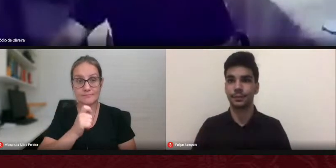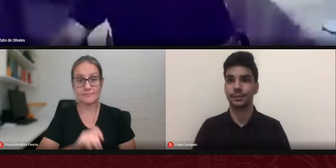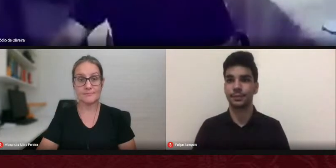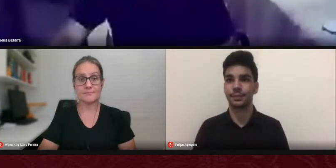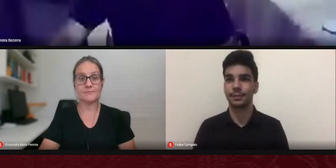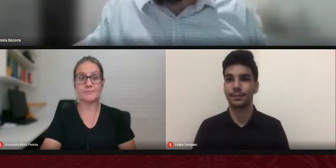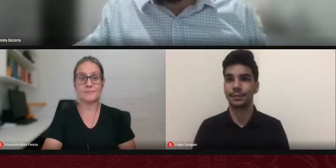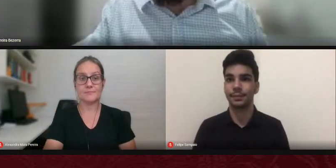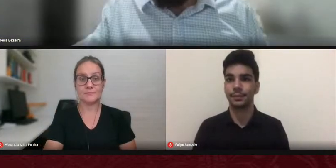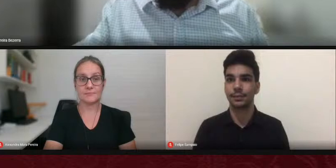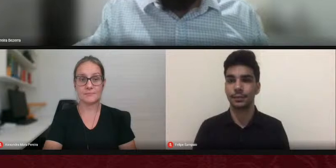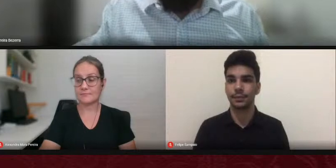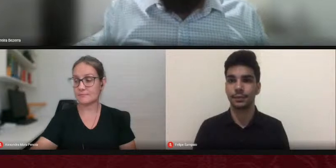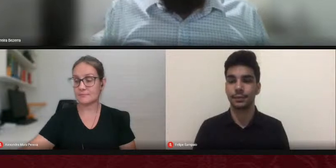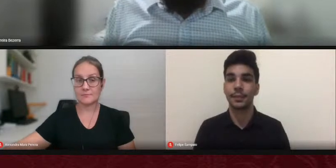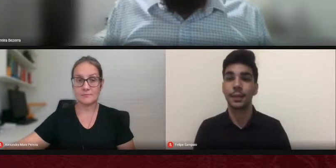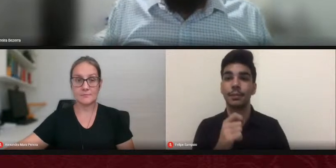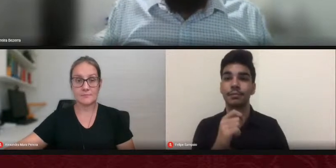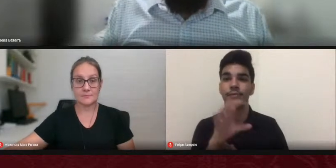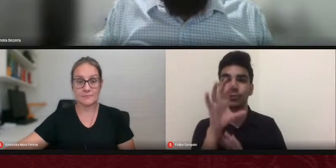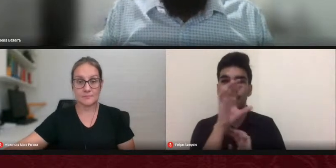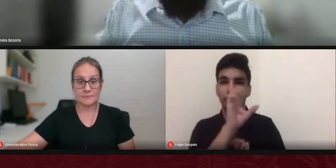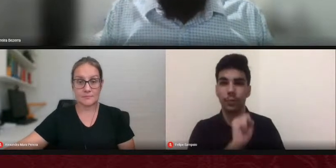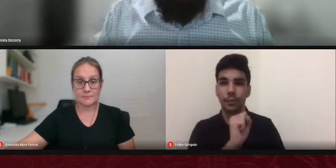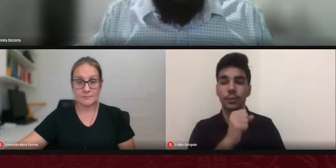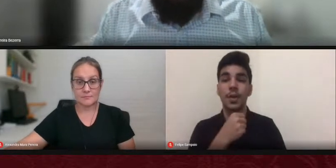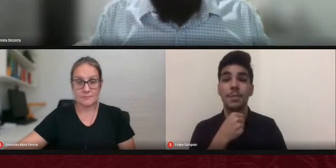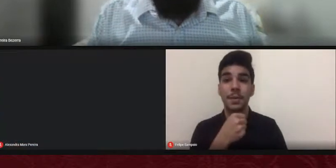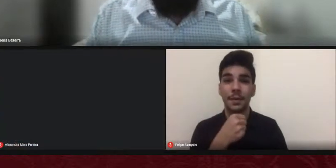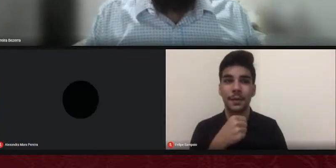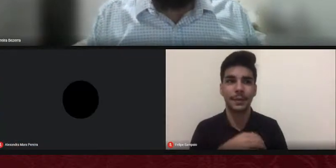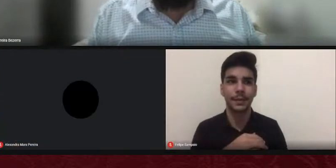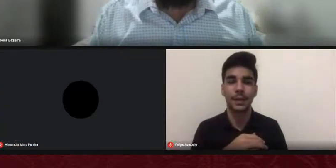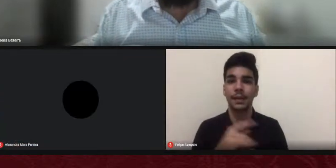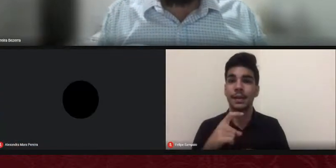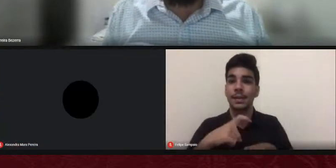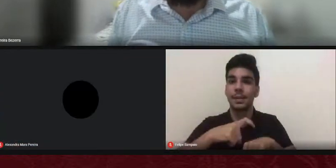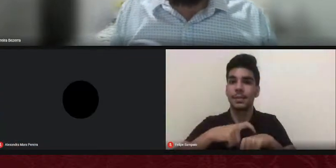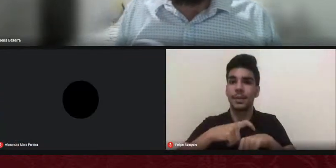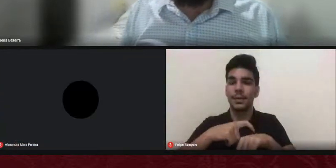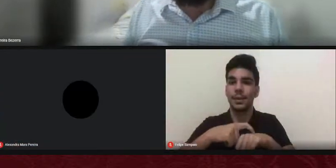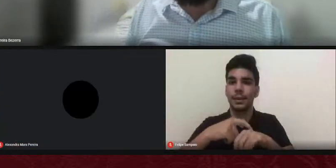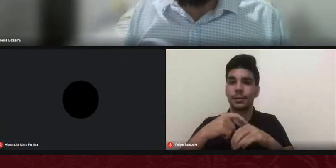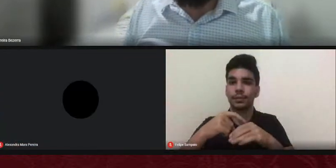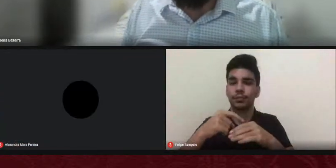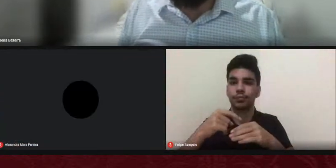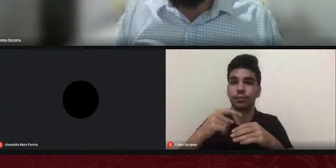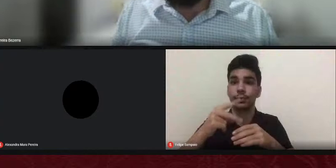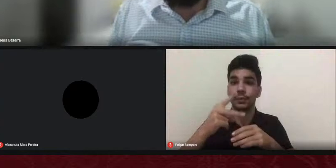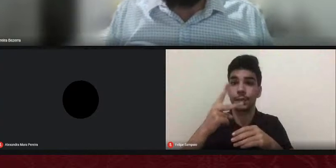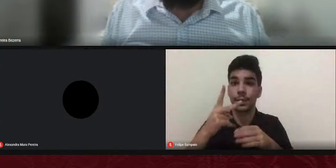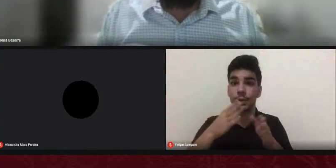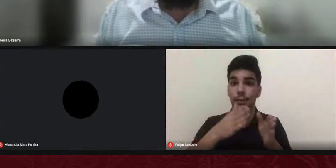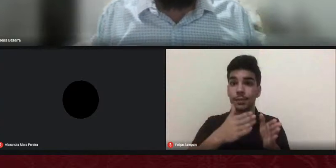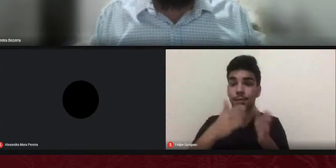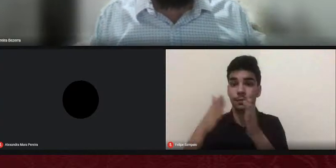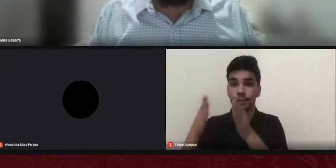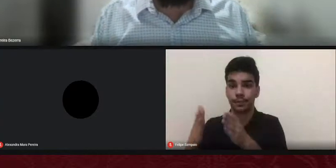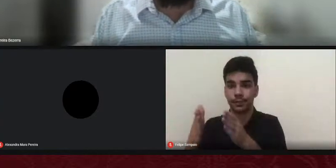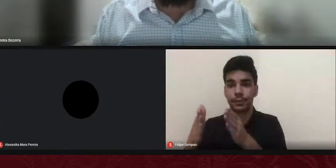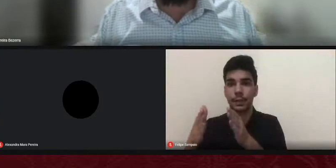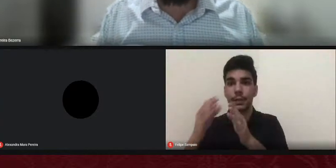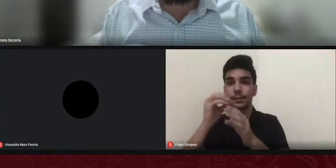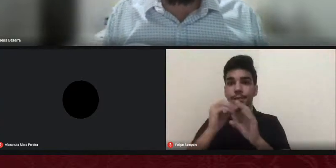para não dar interferência neste momento nós passamos a uma segunda parte dos nossos lançamentos